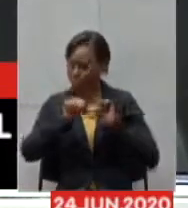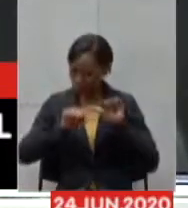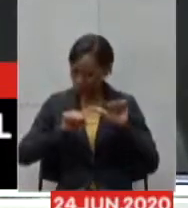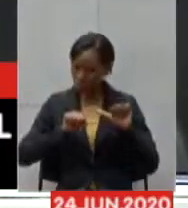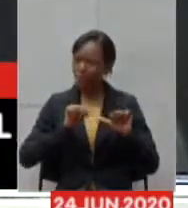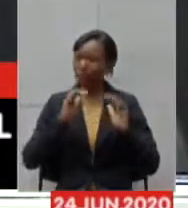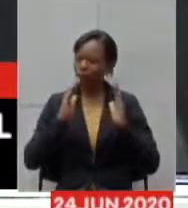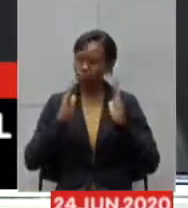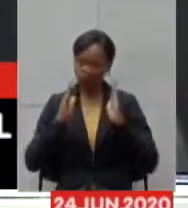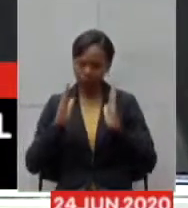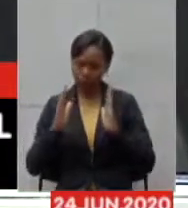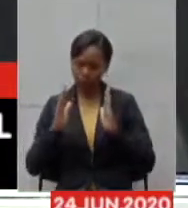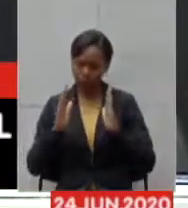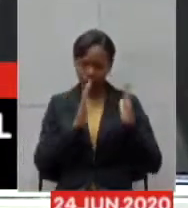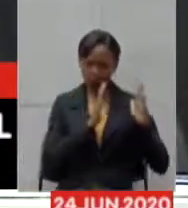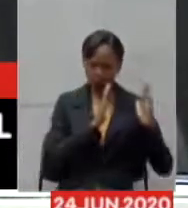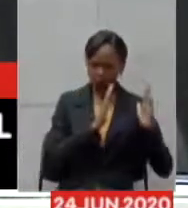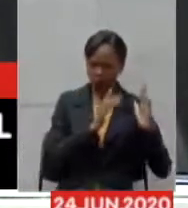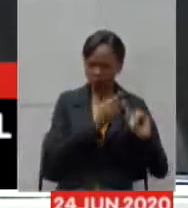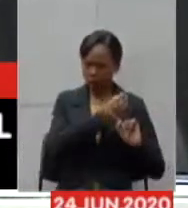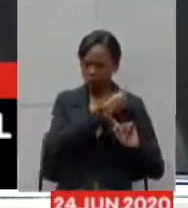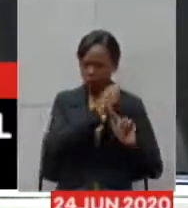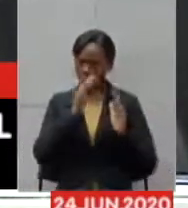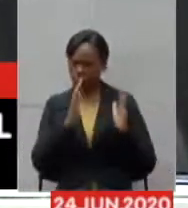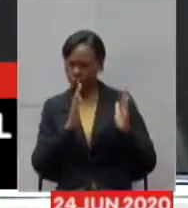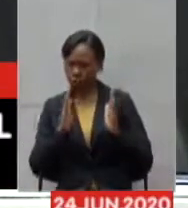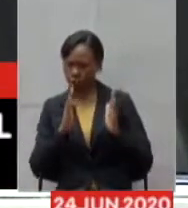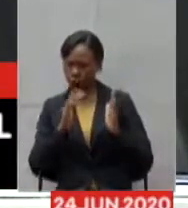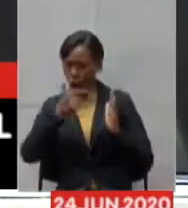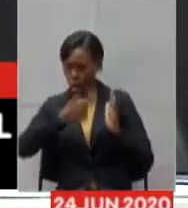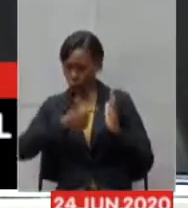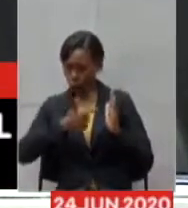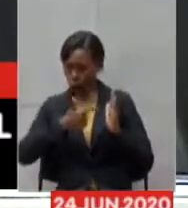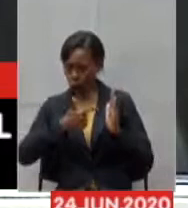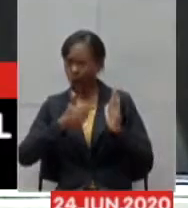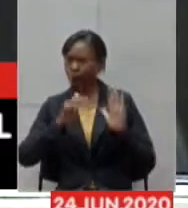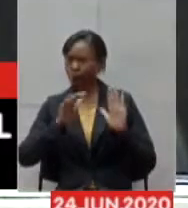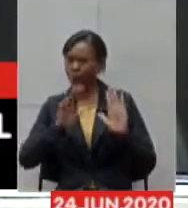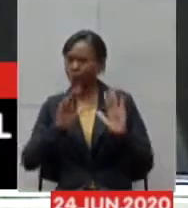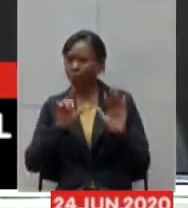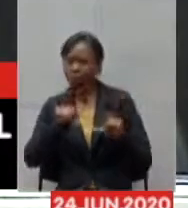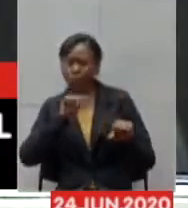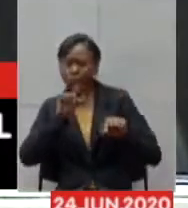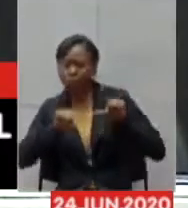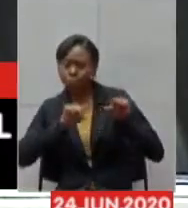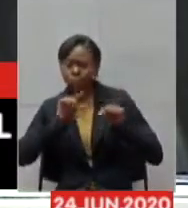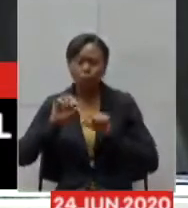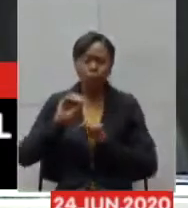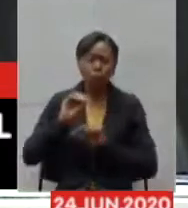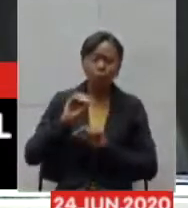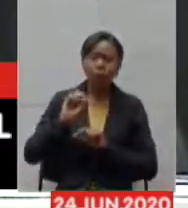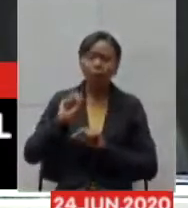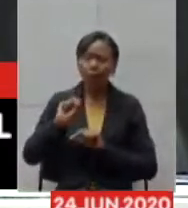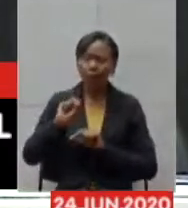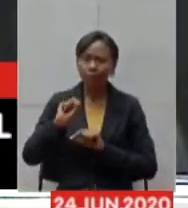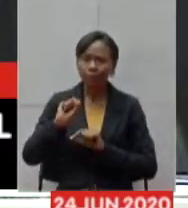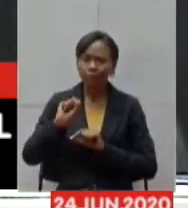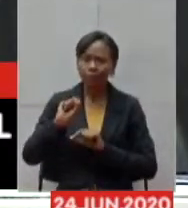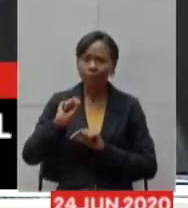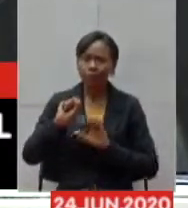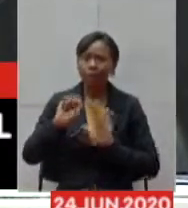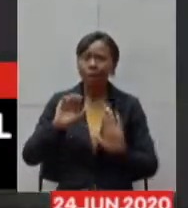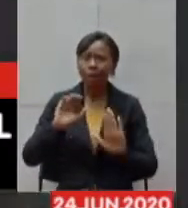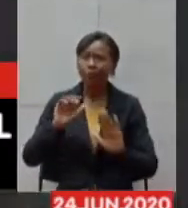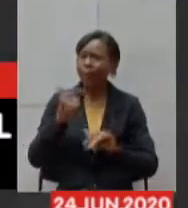vamos selecionar uma OS só que realmente não existiam OS qualificadas na área de saúde e